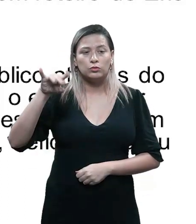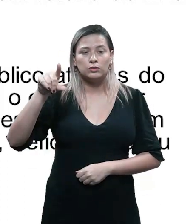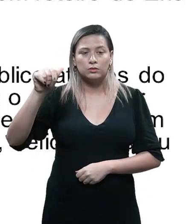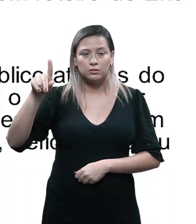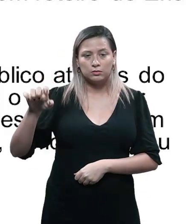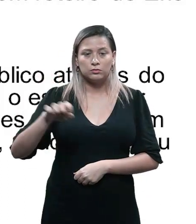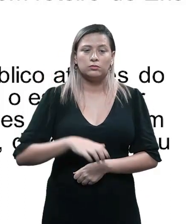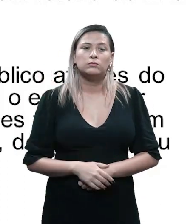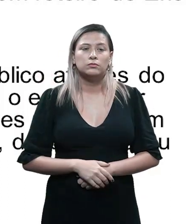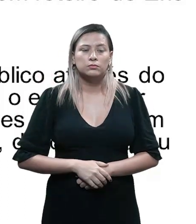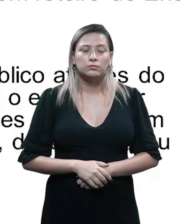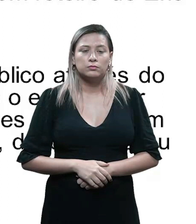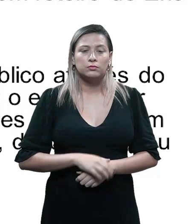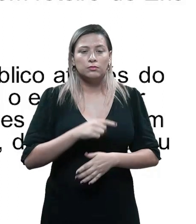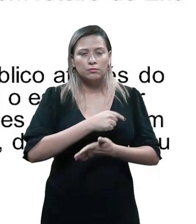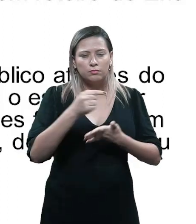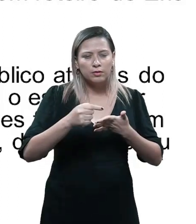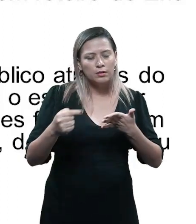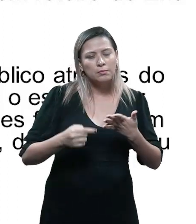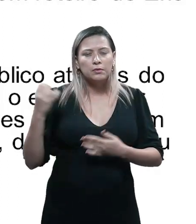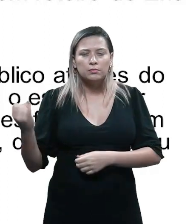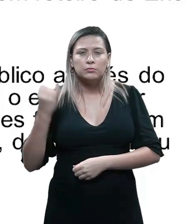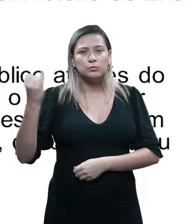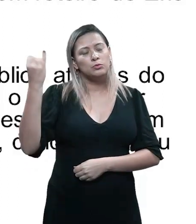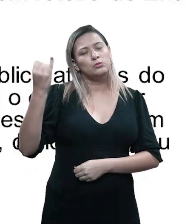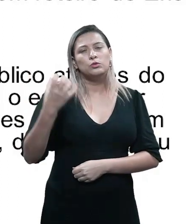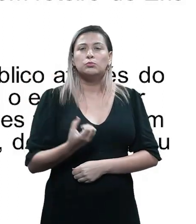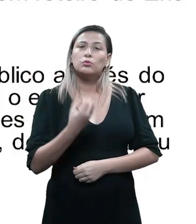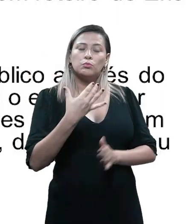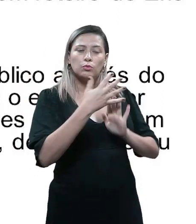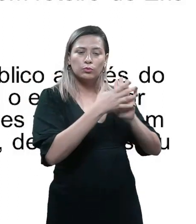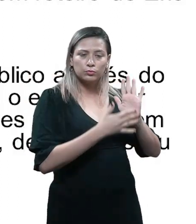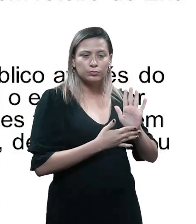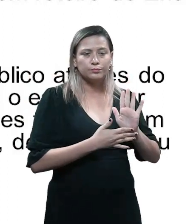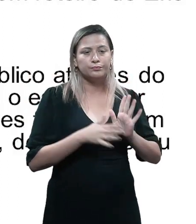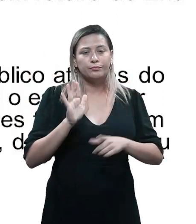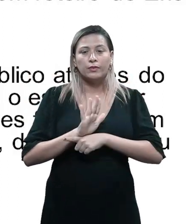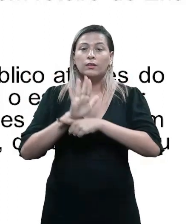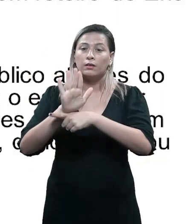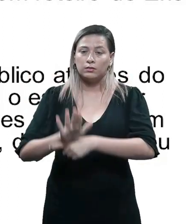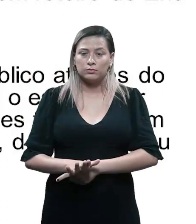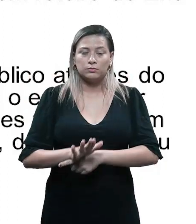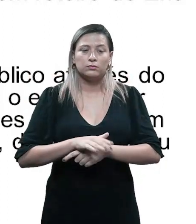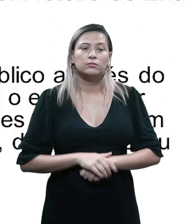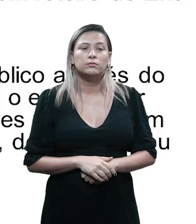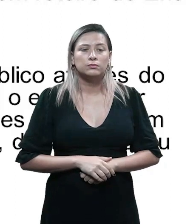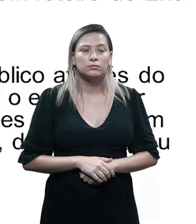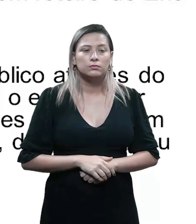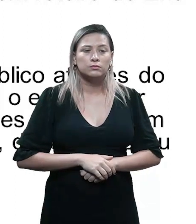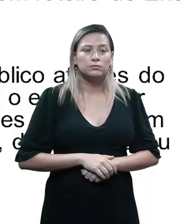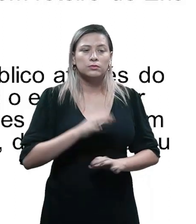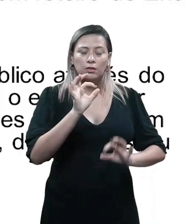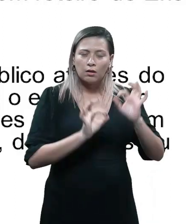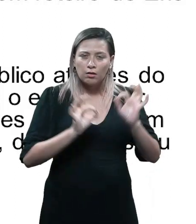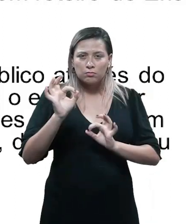Também uma ferramenta importantíssima para um bom roteiro. Ela é uma ferramenta que ajuda a dar forma ao material